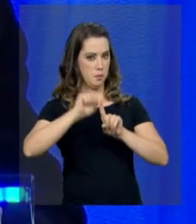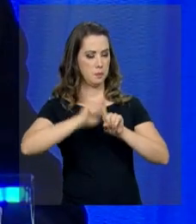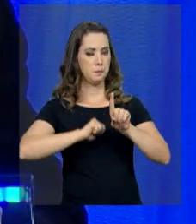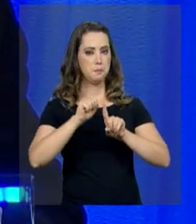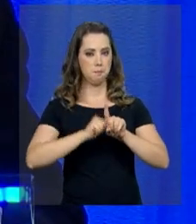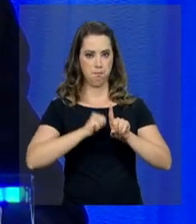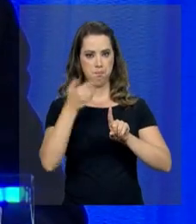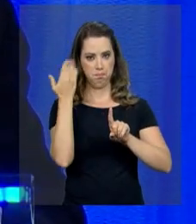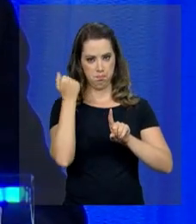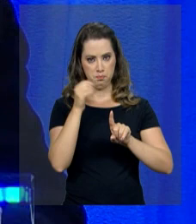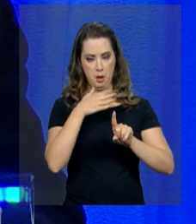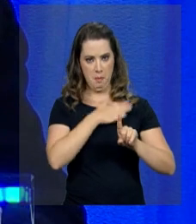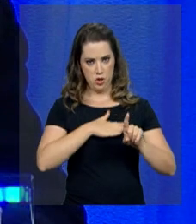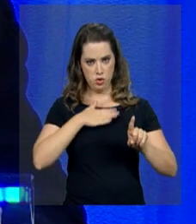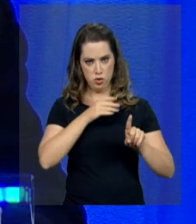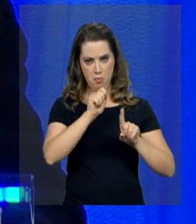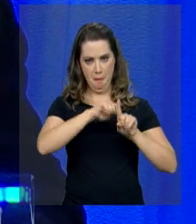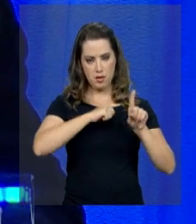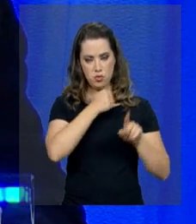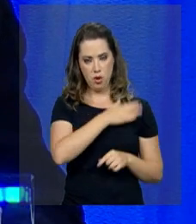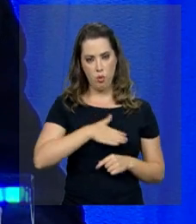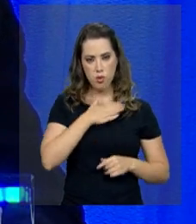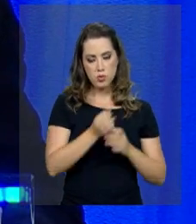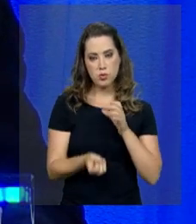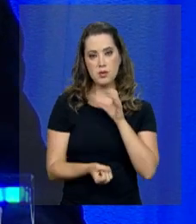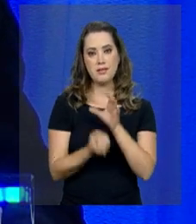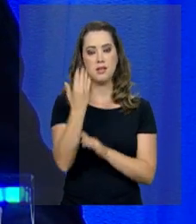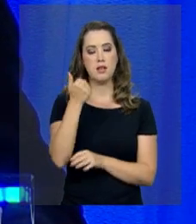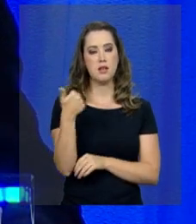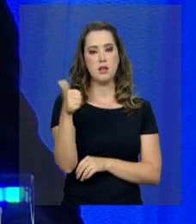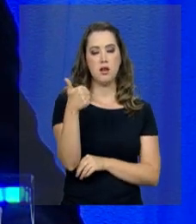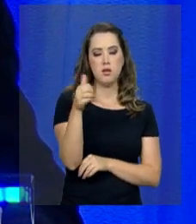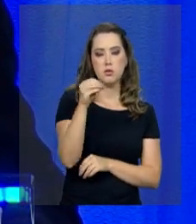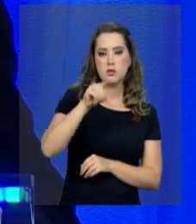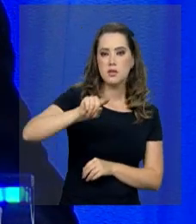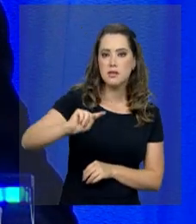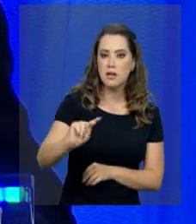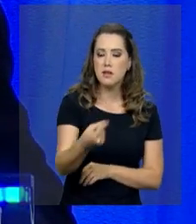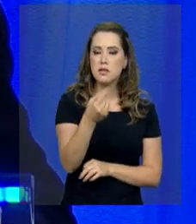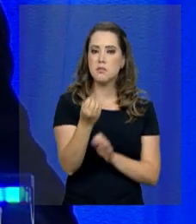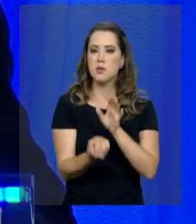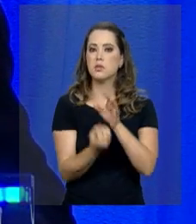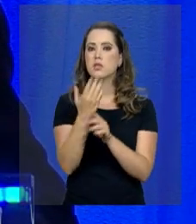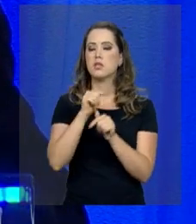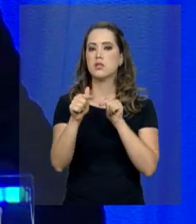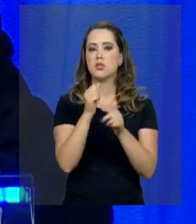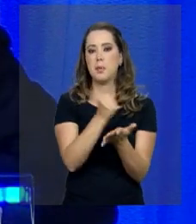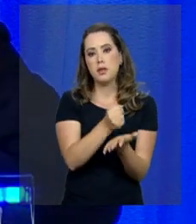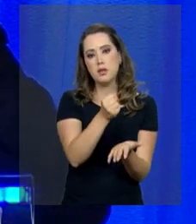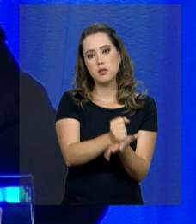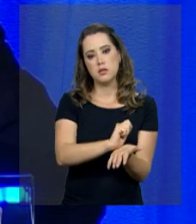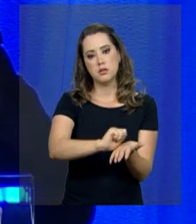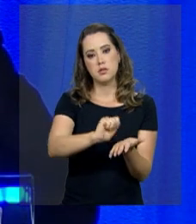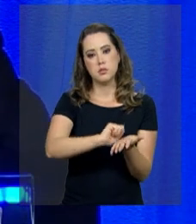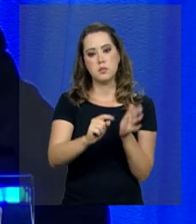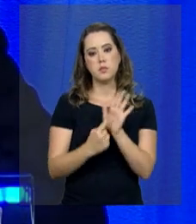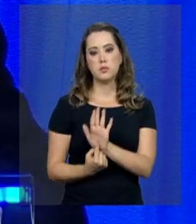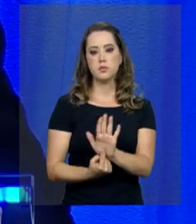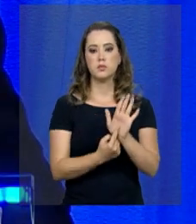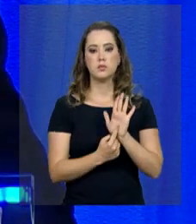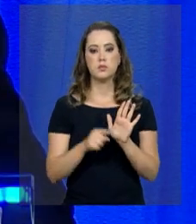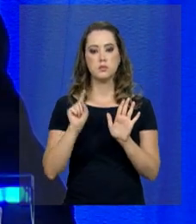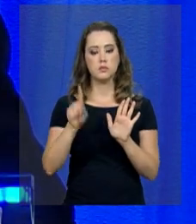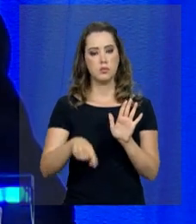senhores, no mês de agosto, foram criados 110 mil empregos formais, a revelar, portanto,